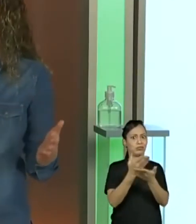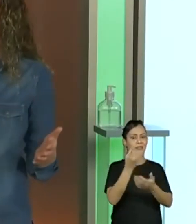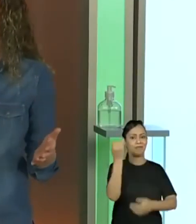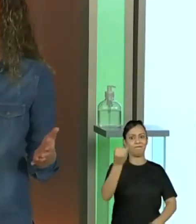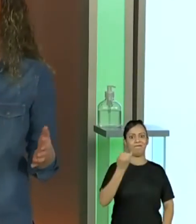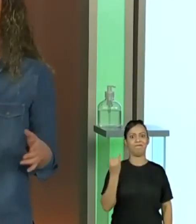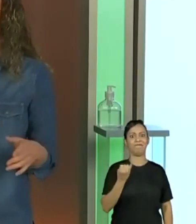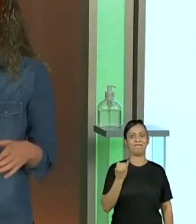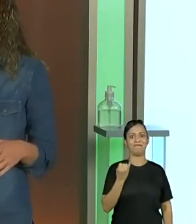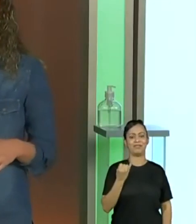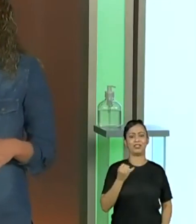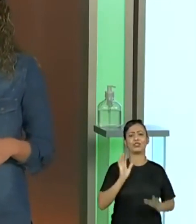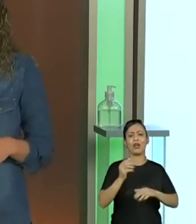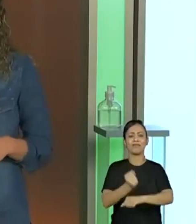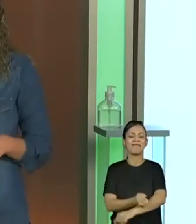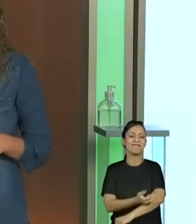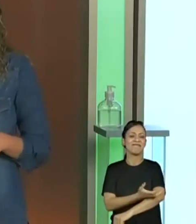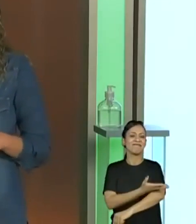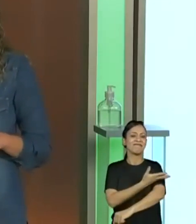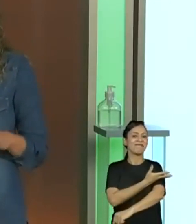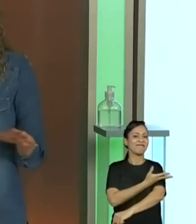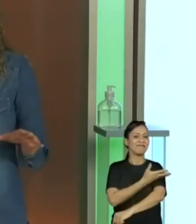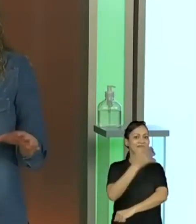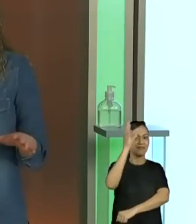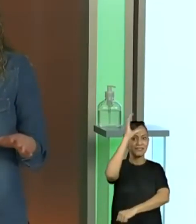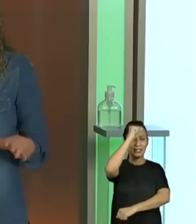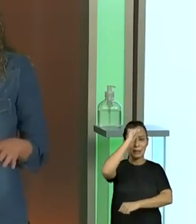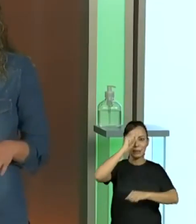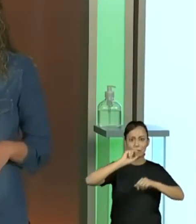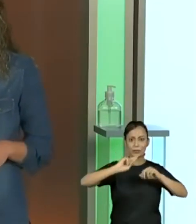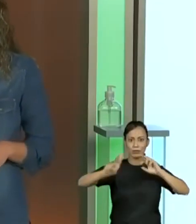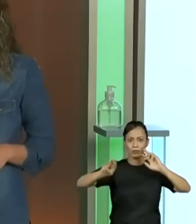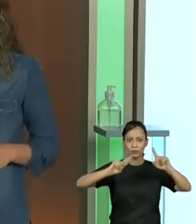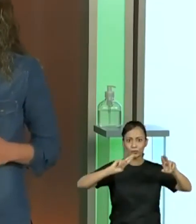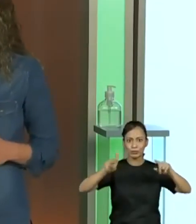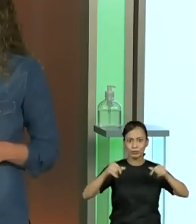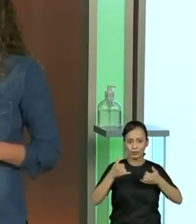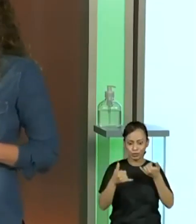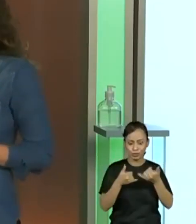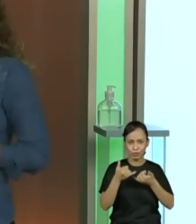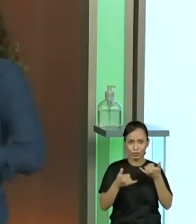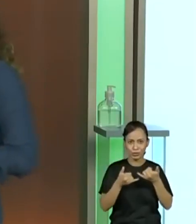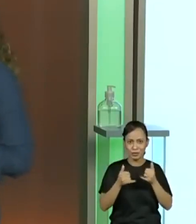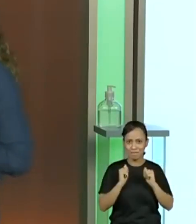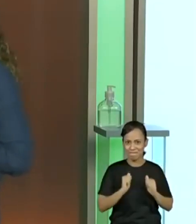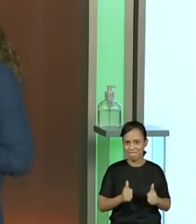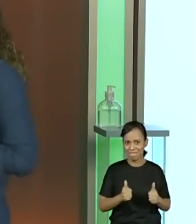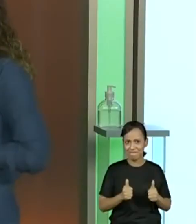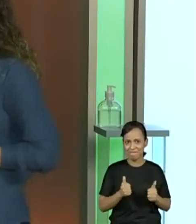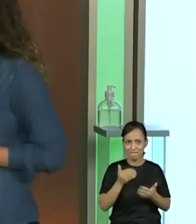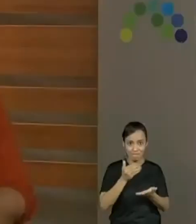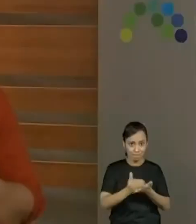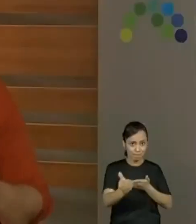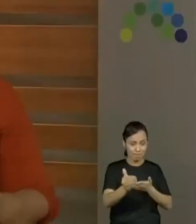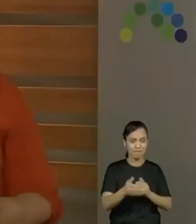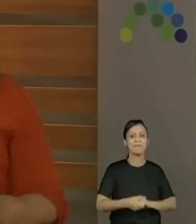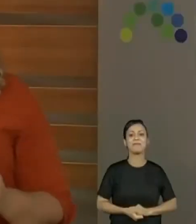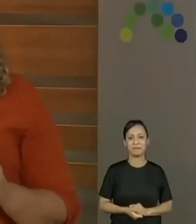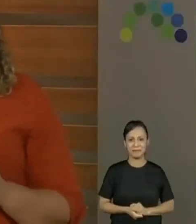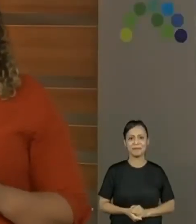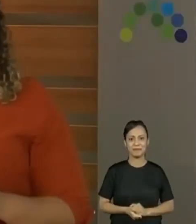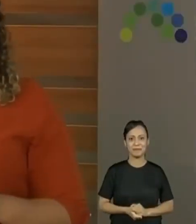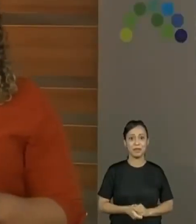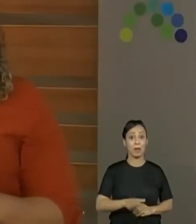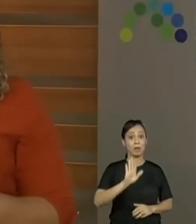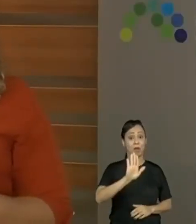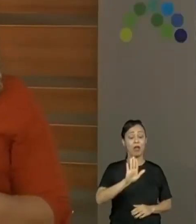conseguiu se emocionar, vocês aprenderam mais um pouco sobre regras de jogo. Vamos lá, professora Vivi, para a nossa segunda parte. Lembrando